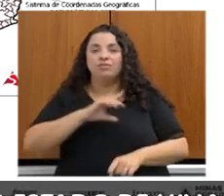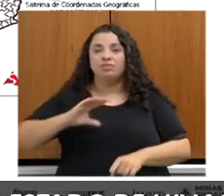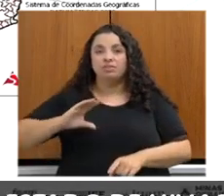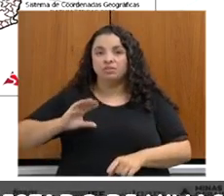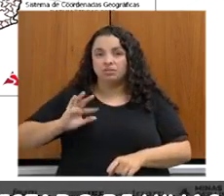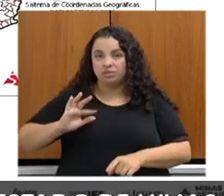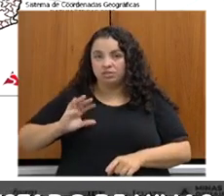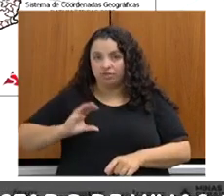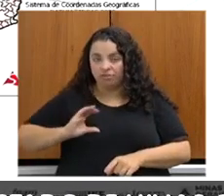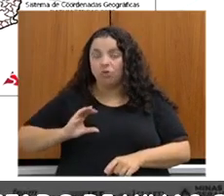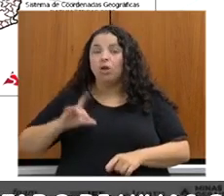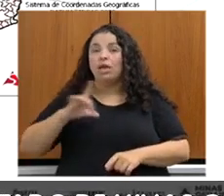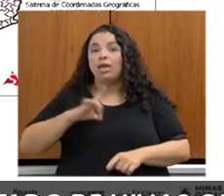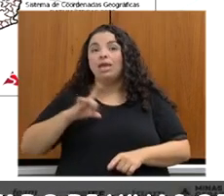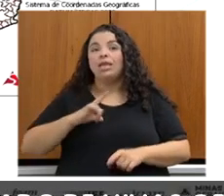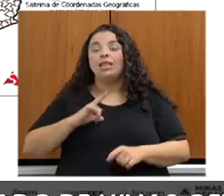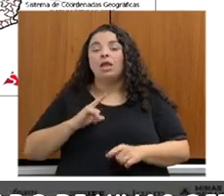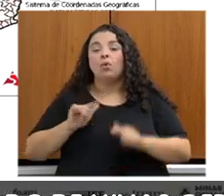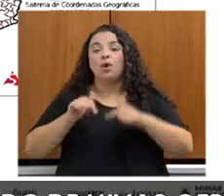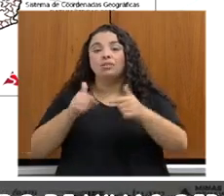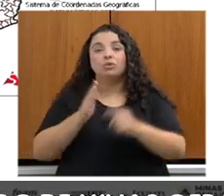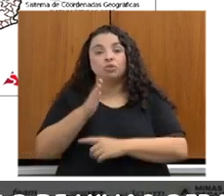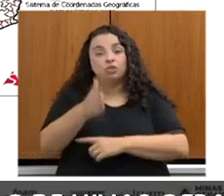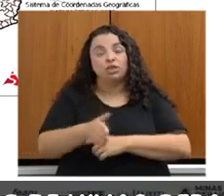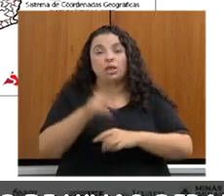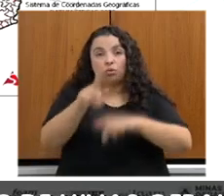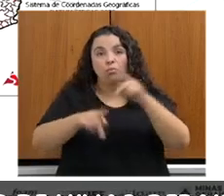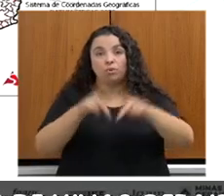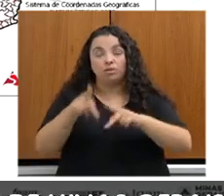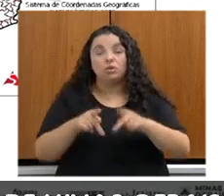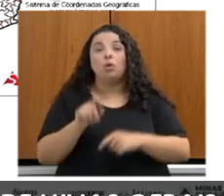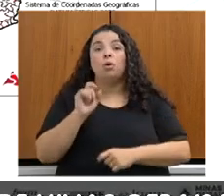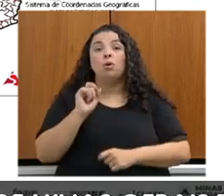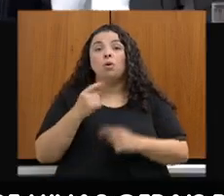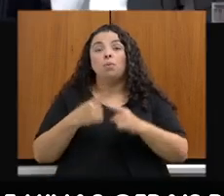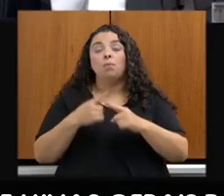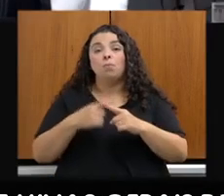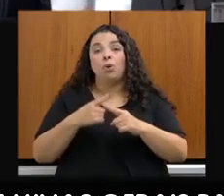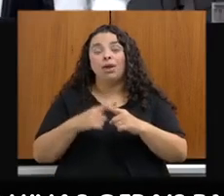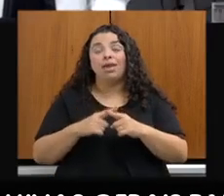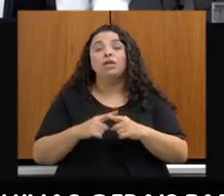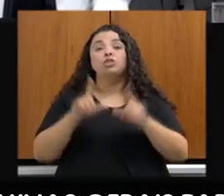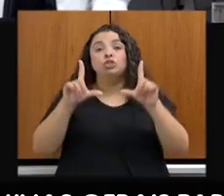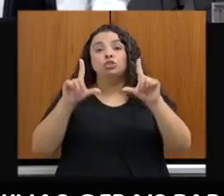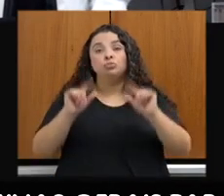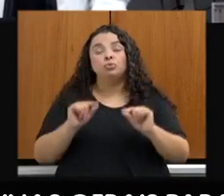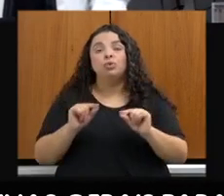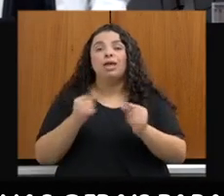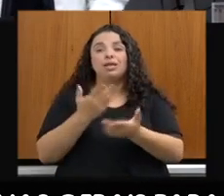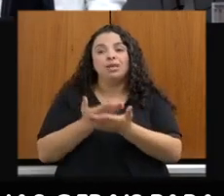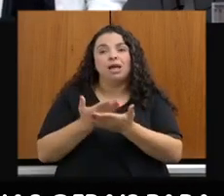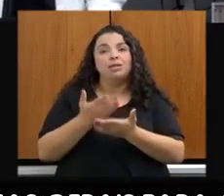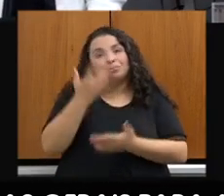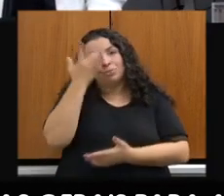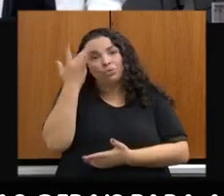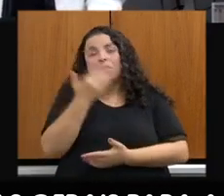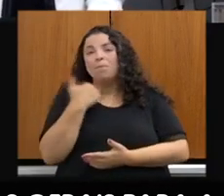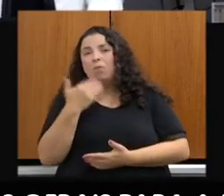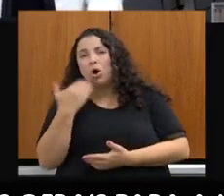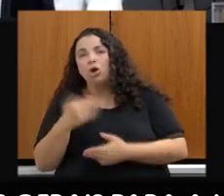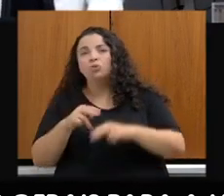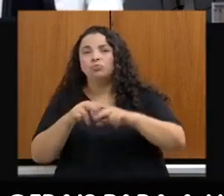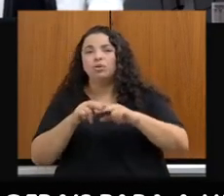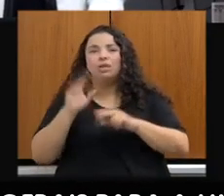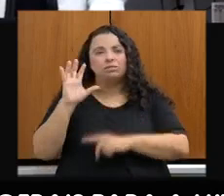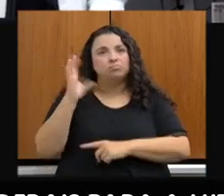municípios, com a população, para reduzir os riscos, os impactos às vidas humanas e também às estruturas físicas nos diversos